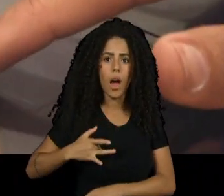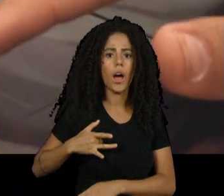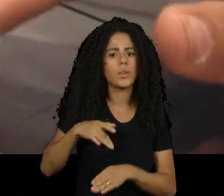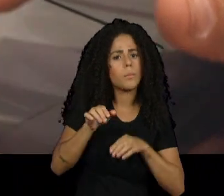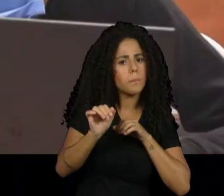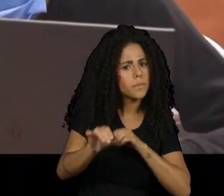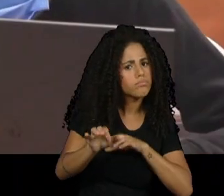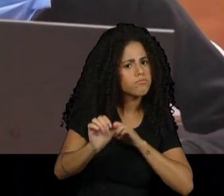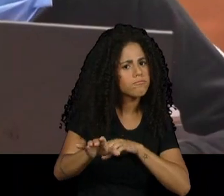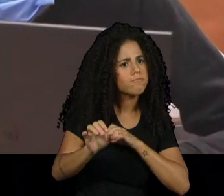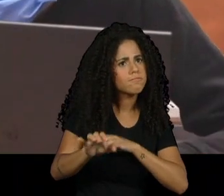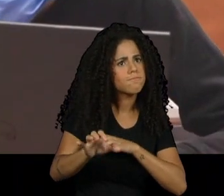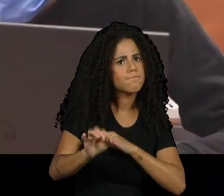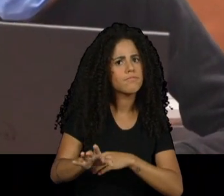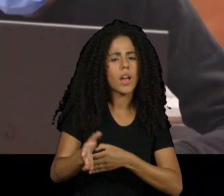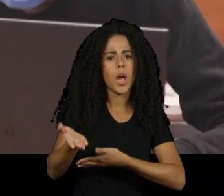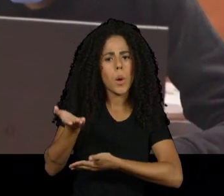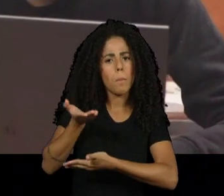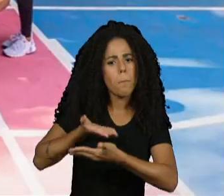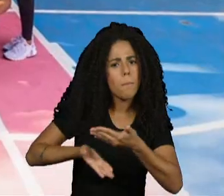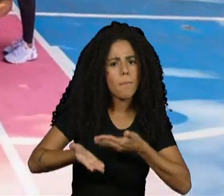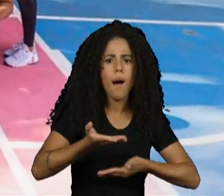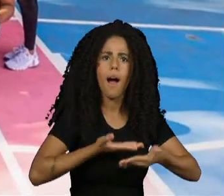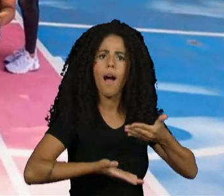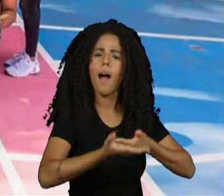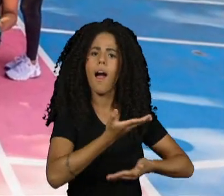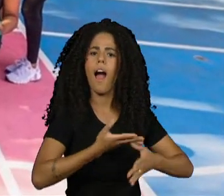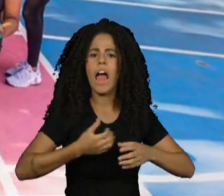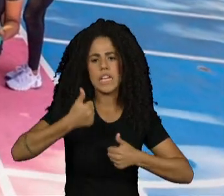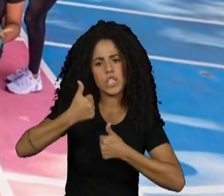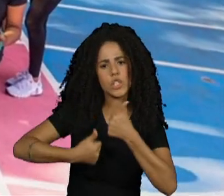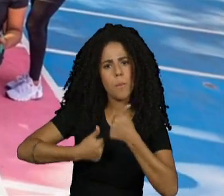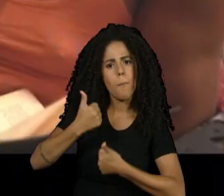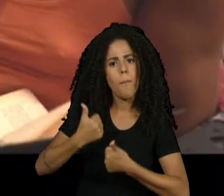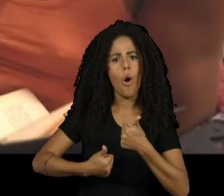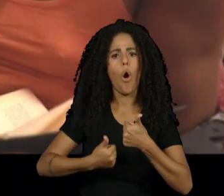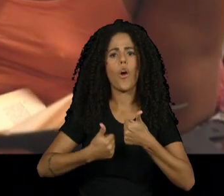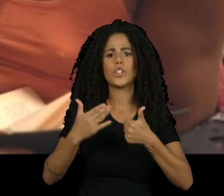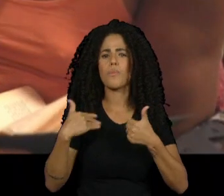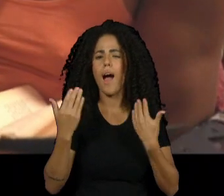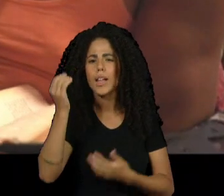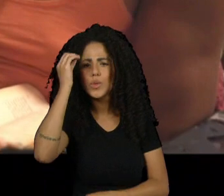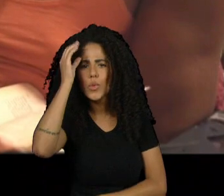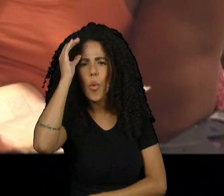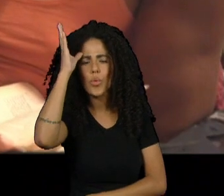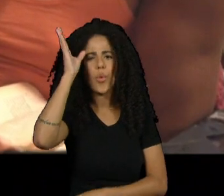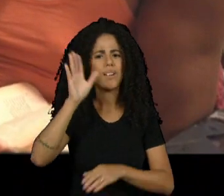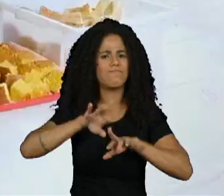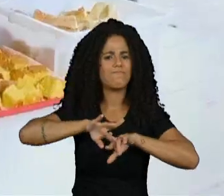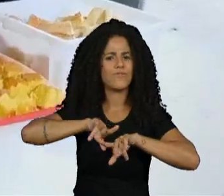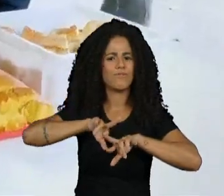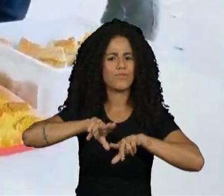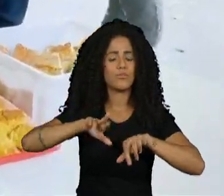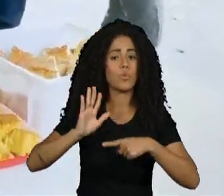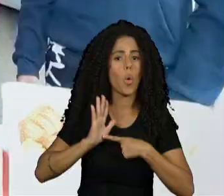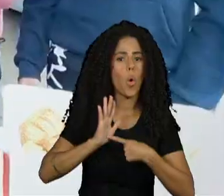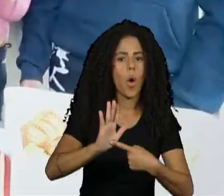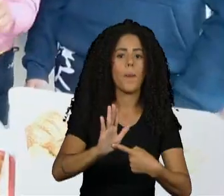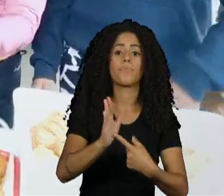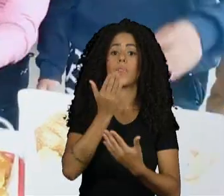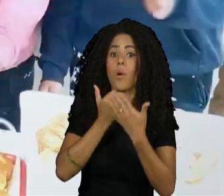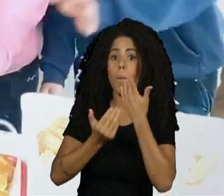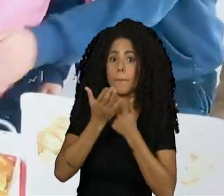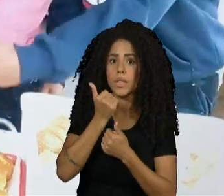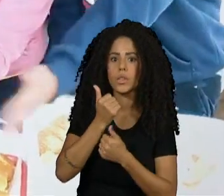educação, acesso à documentação, acesso a esportes, lazer, cultura. Então aqui oferece café da manhã,